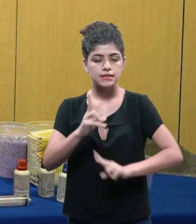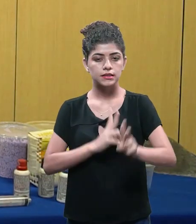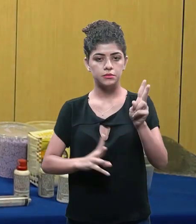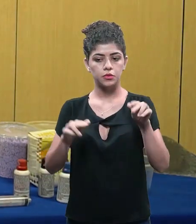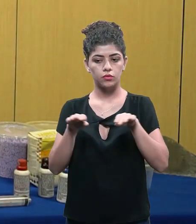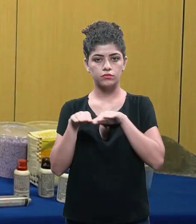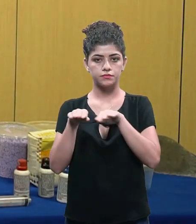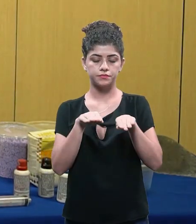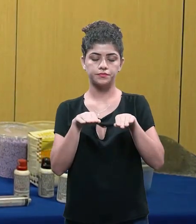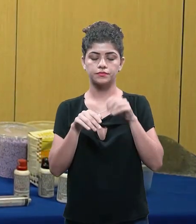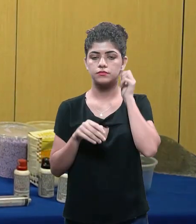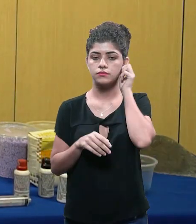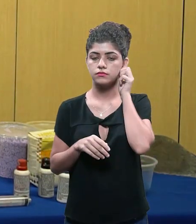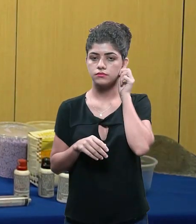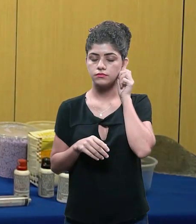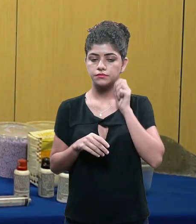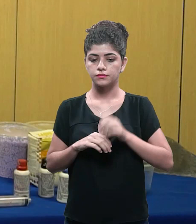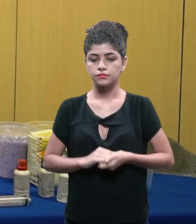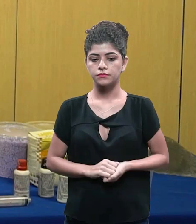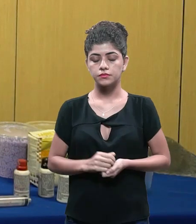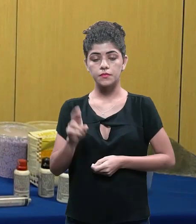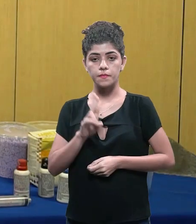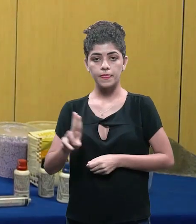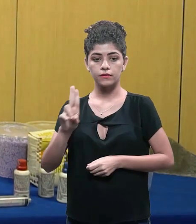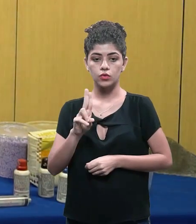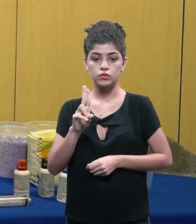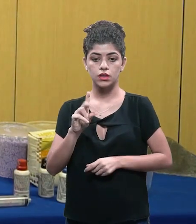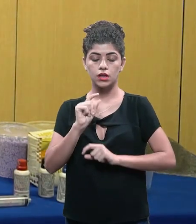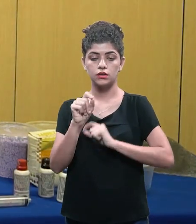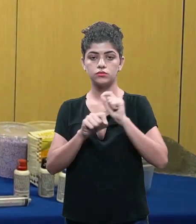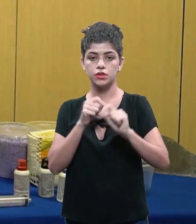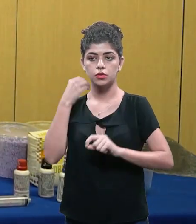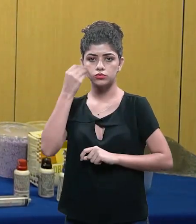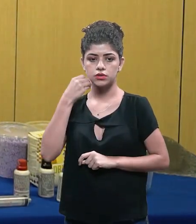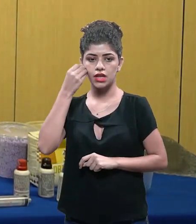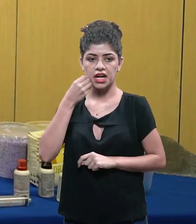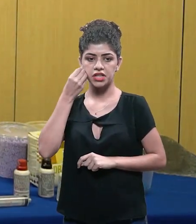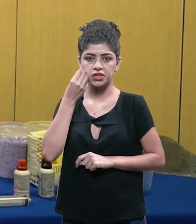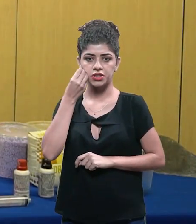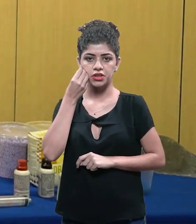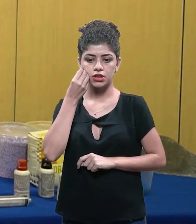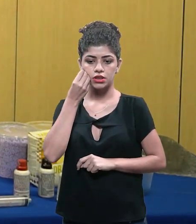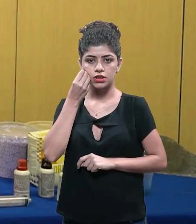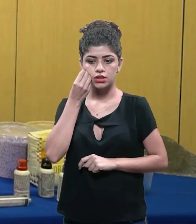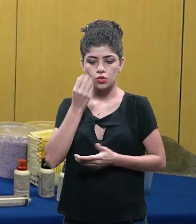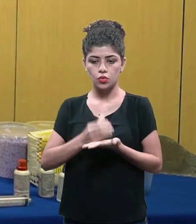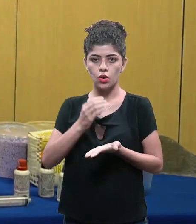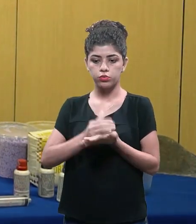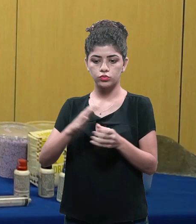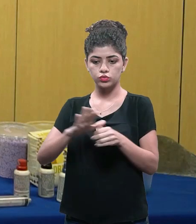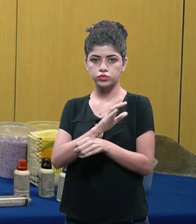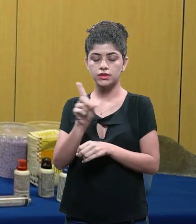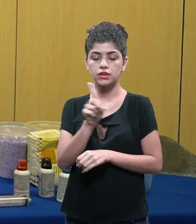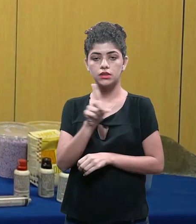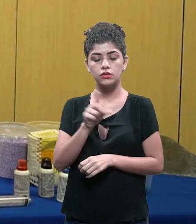siga pessoal sempre a proporção ok então a proporção é se eu for usar objetos fazer primeiro teste eu não vou usar copos tão